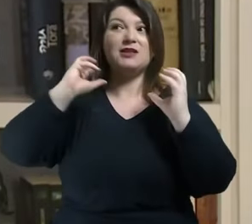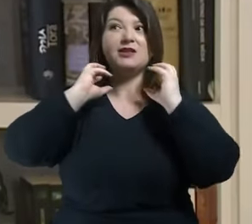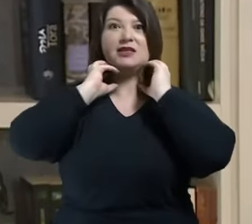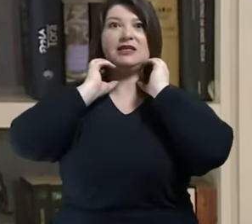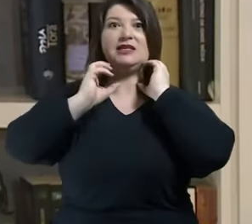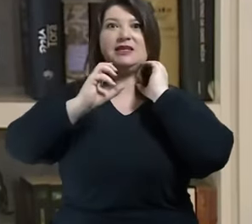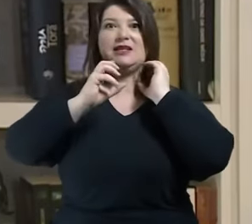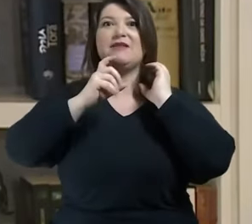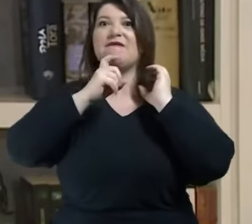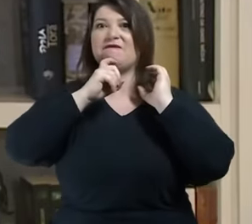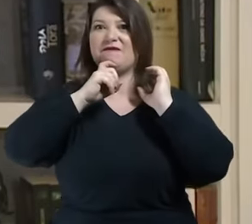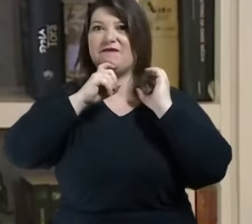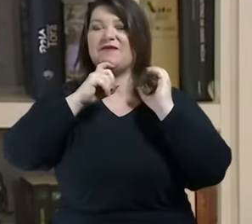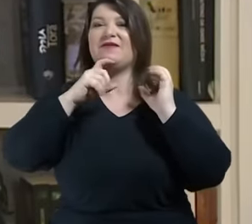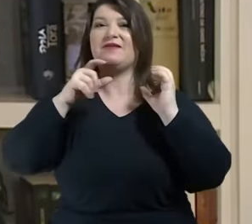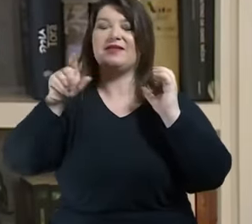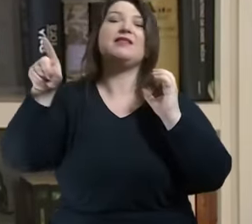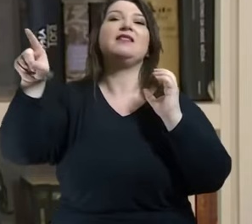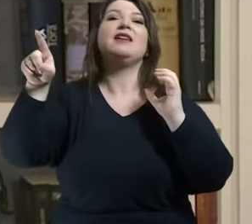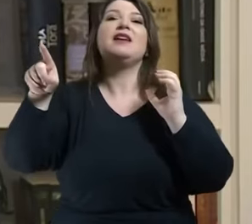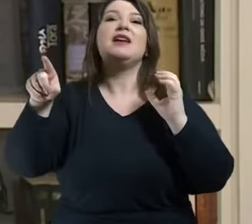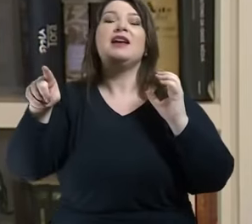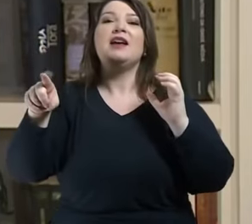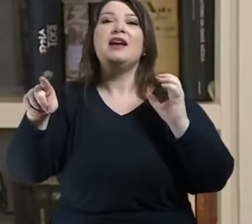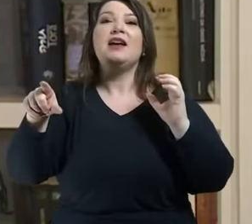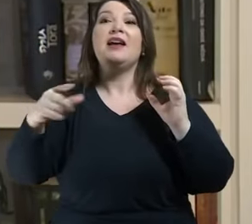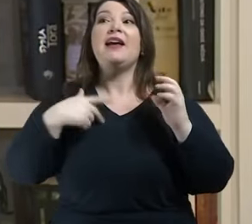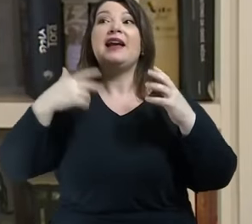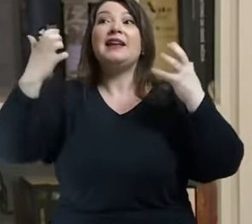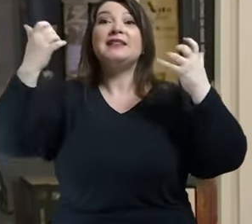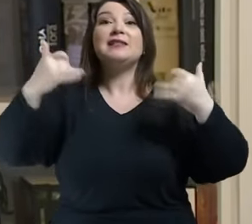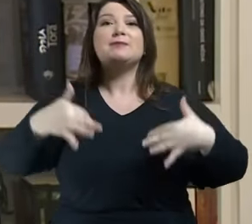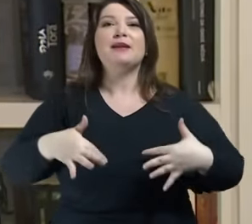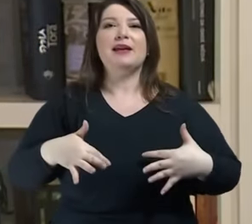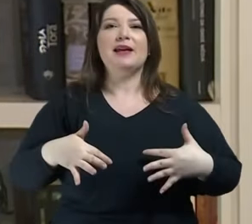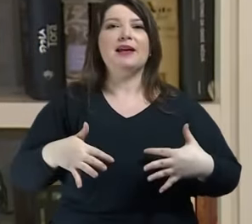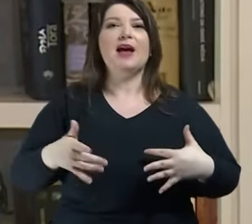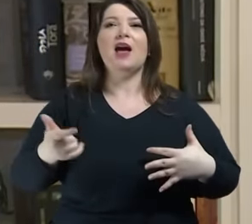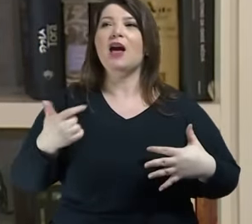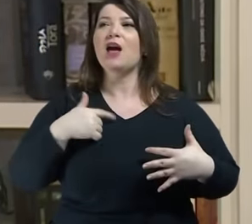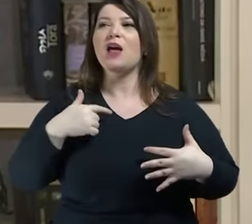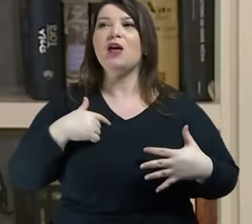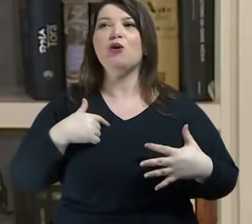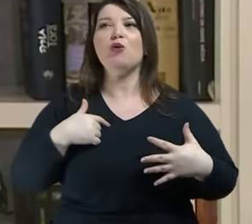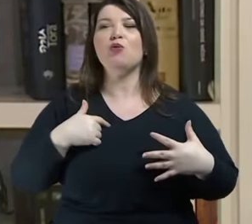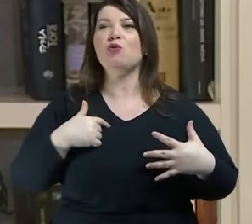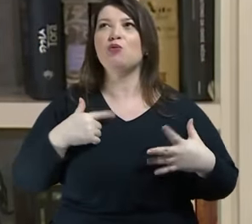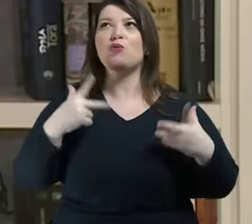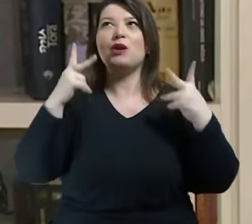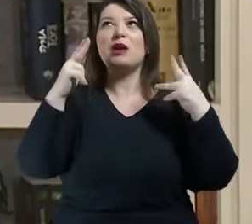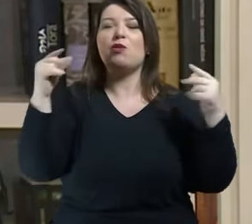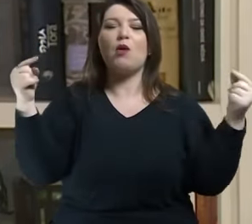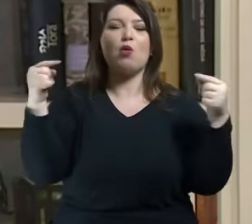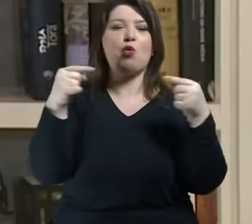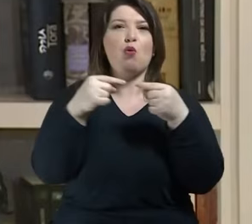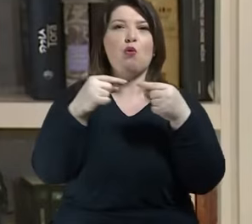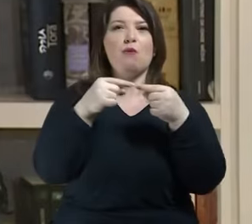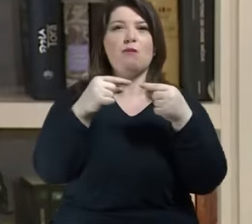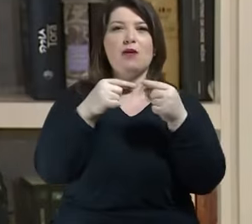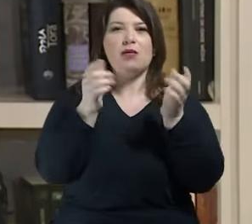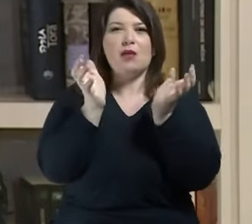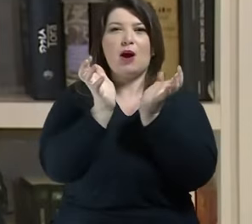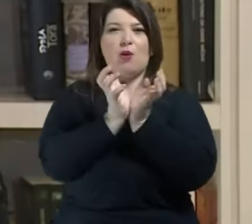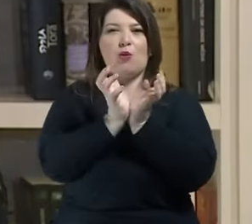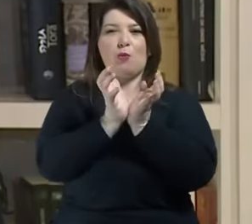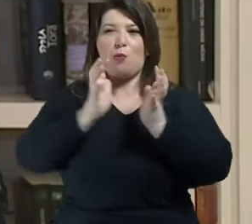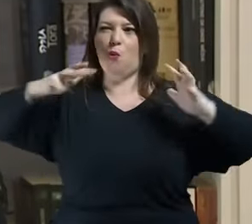ele diz que ele é uma espécie de novo Lúcifer de um novo demônio ele é uma encarnação